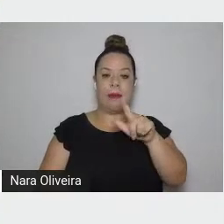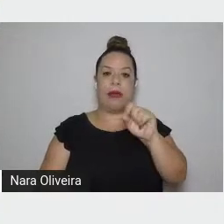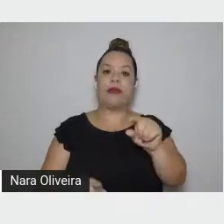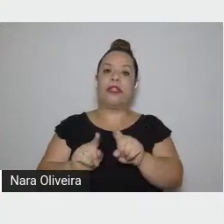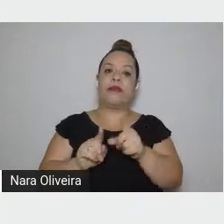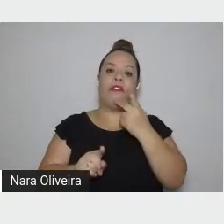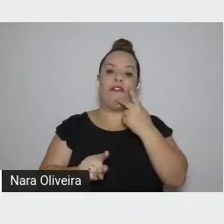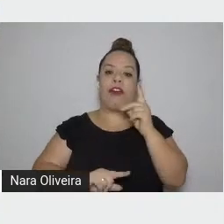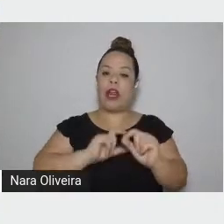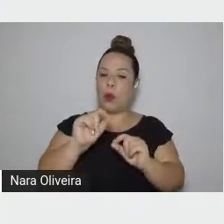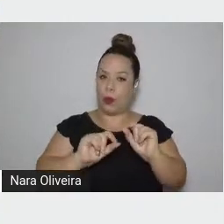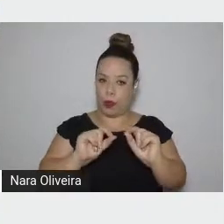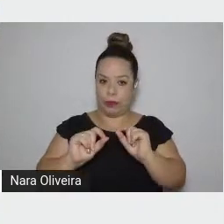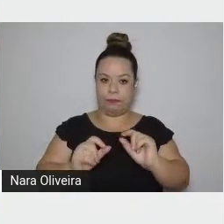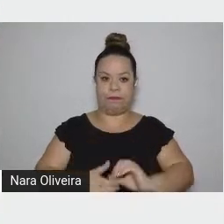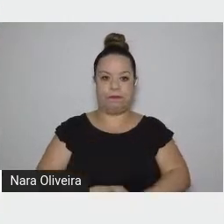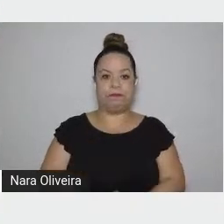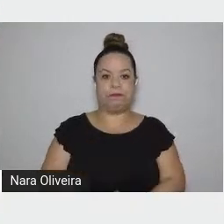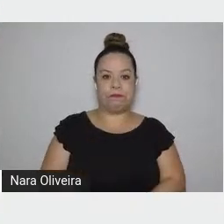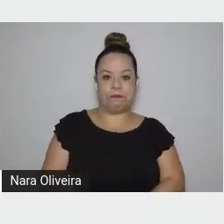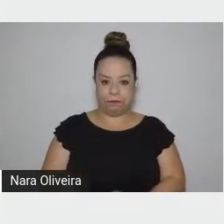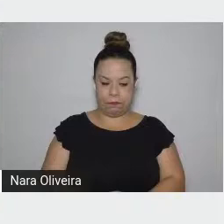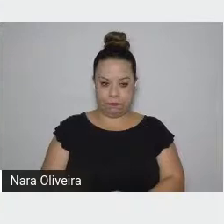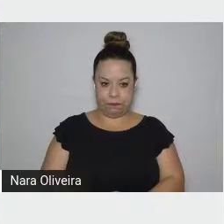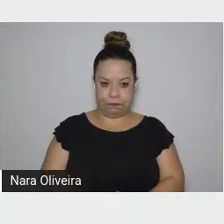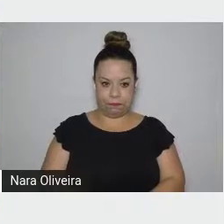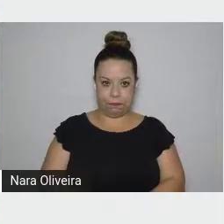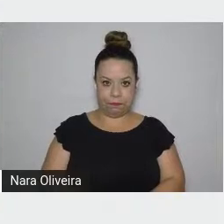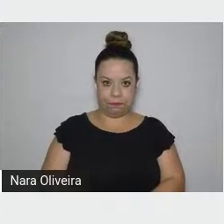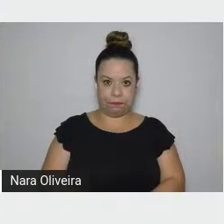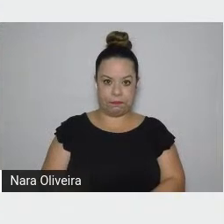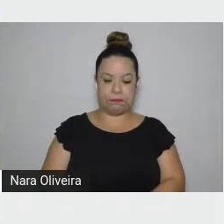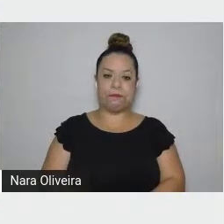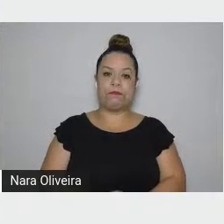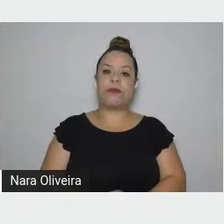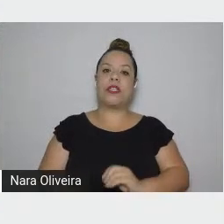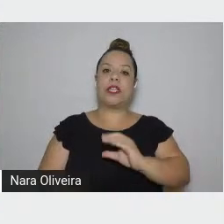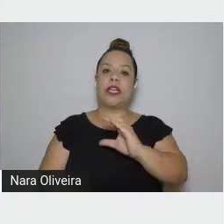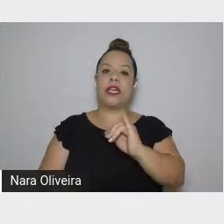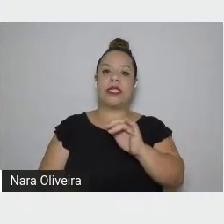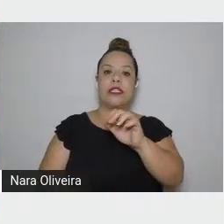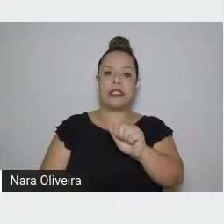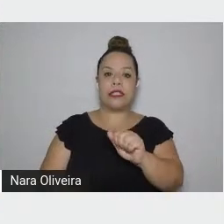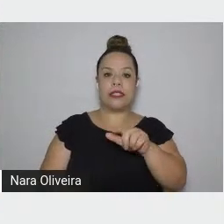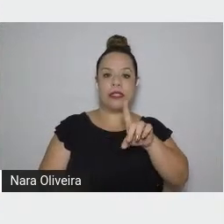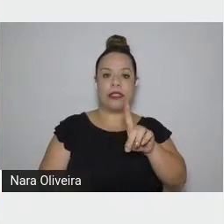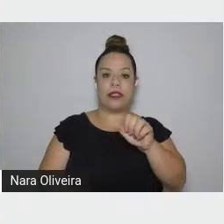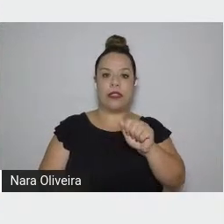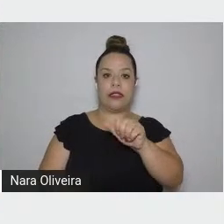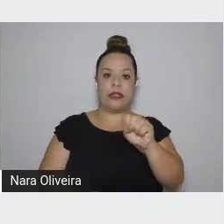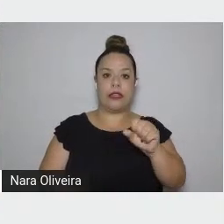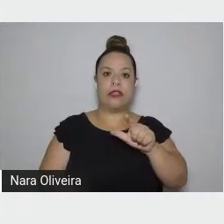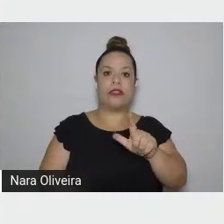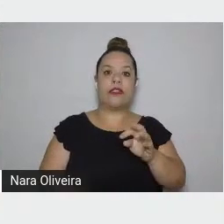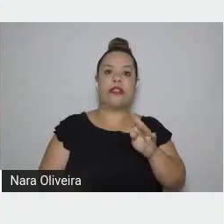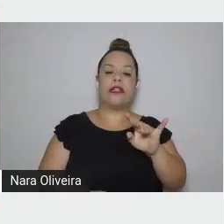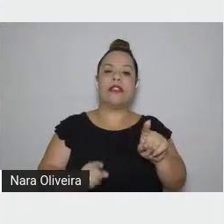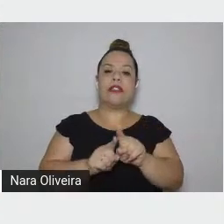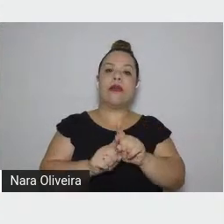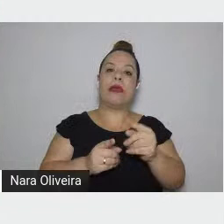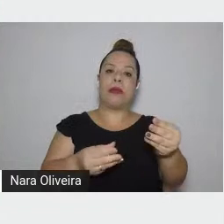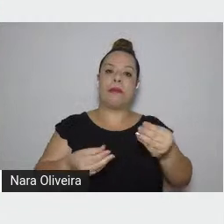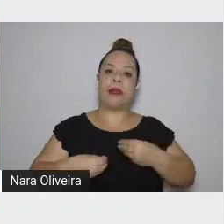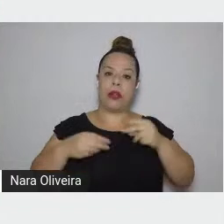a Companhia das Letras me propôs como título dessa